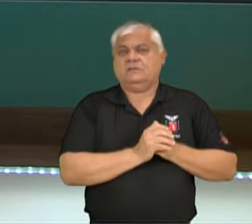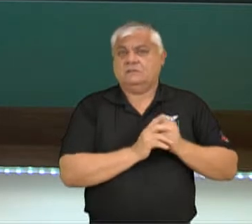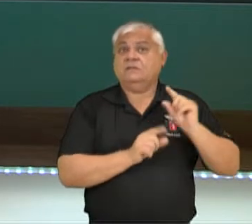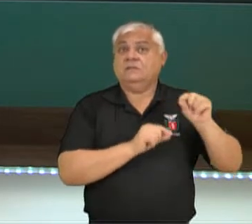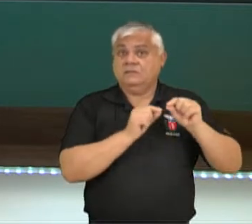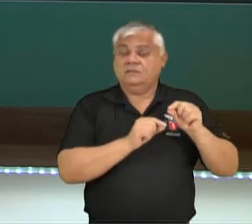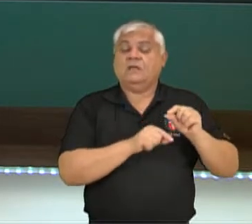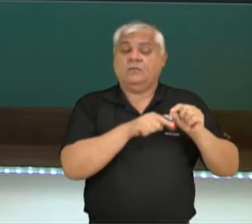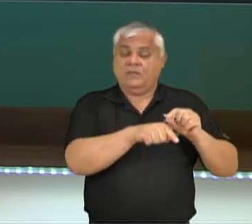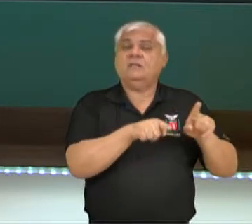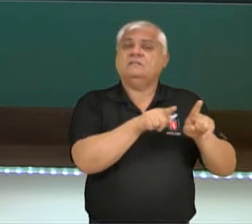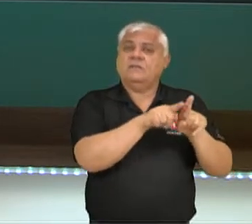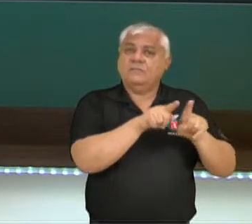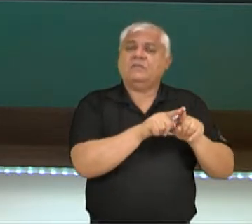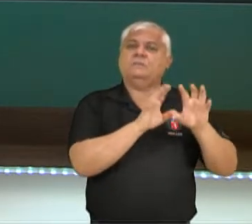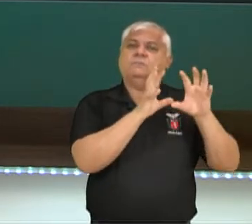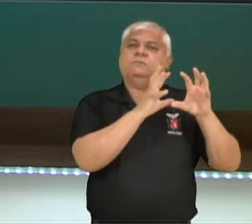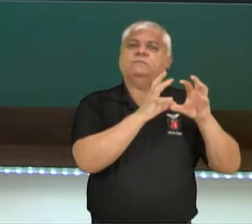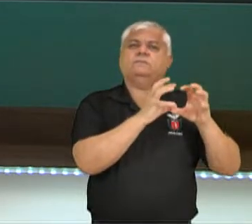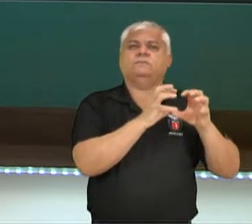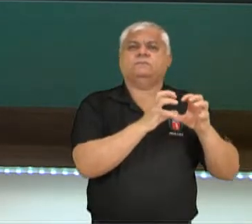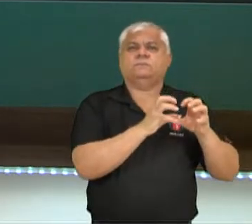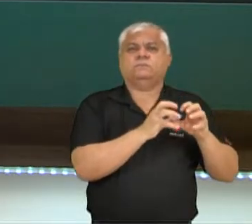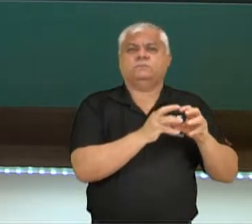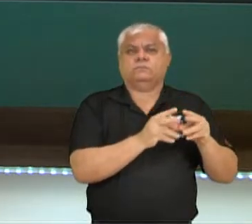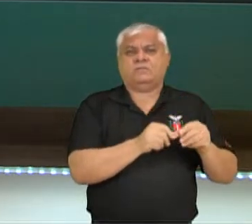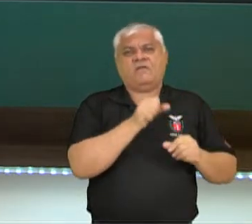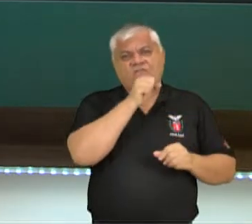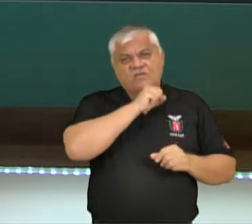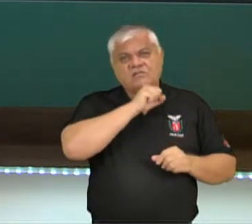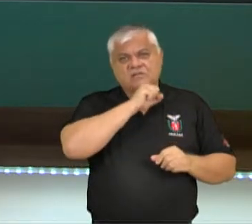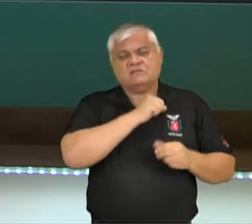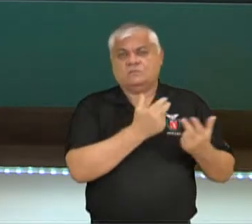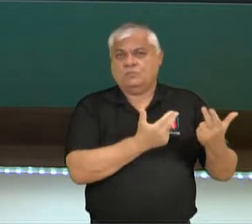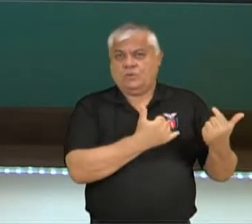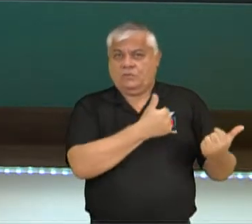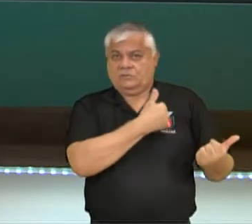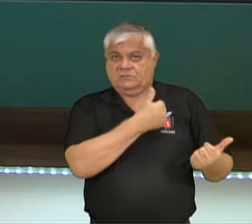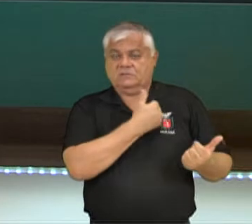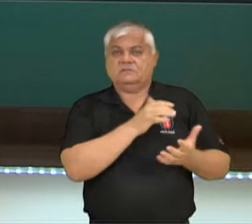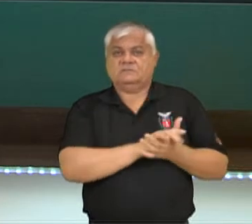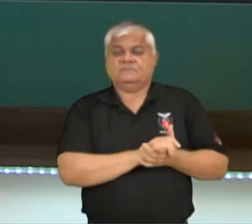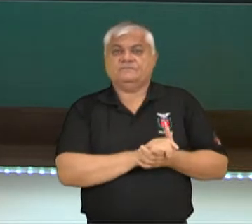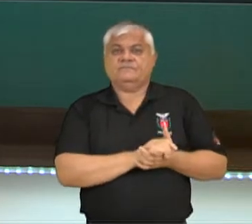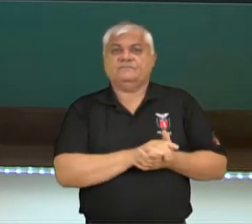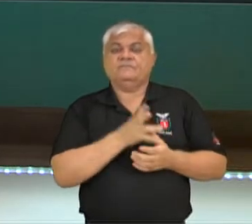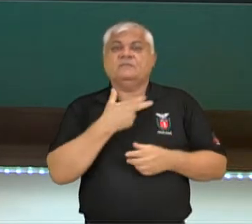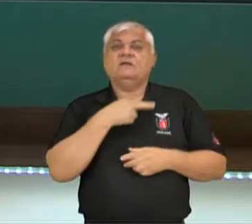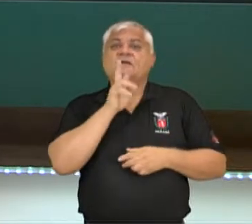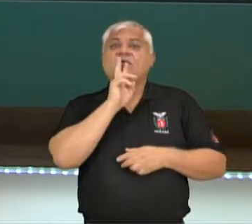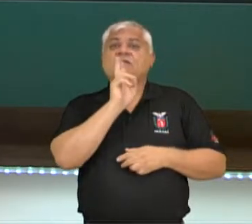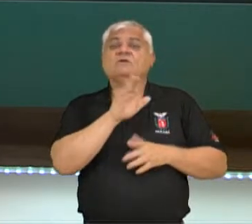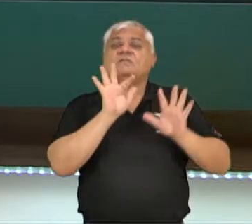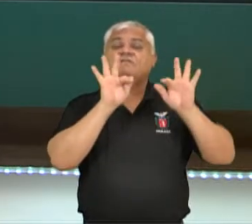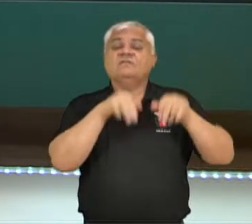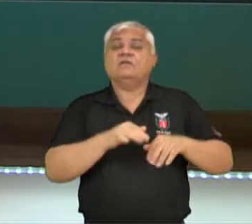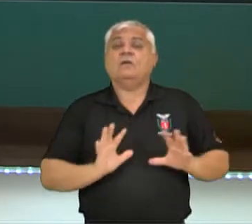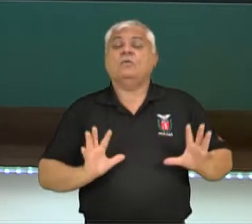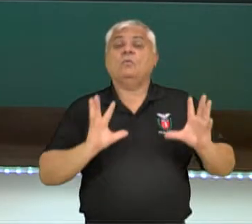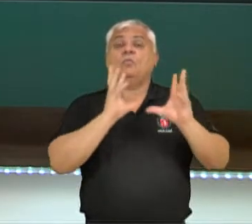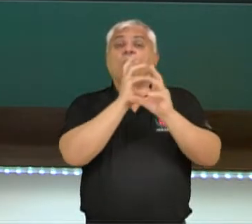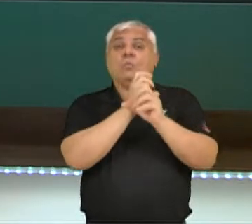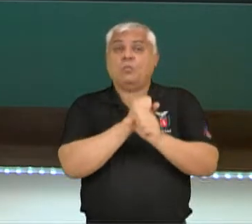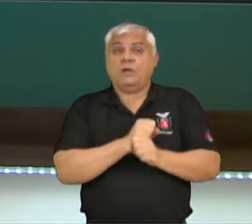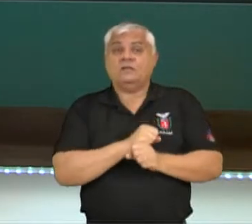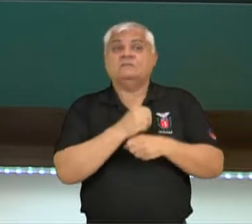envelhece esses 50 anos junto com a gente. O resultado também no final, o número de gametas é muito